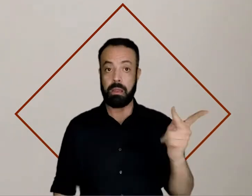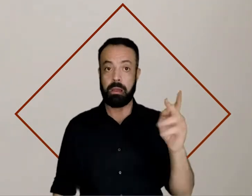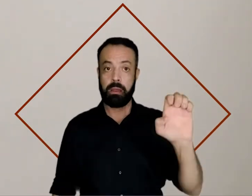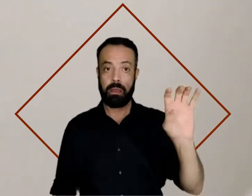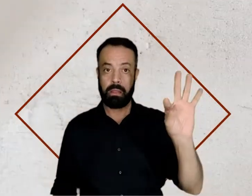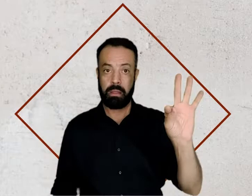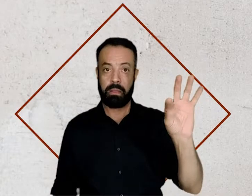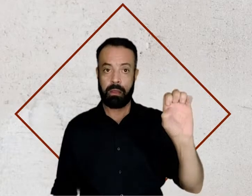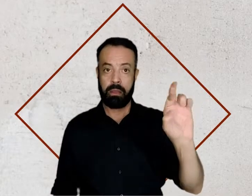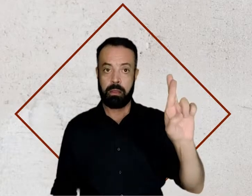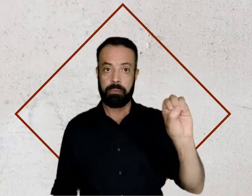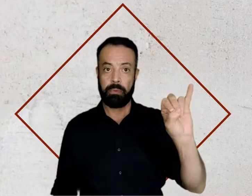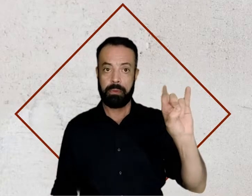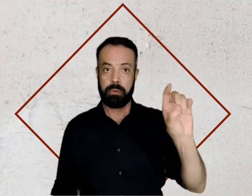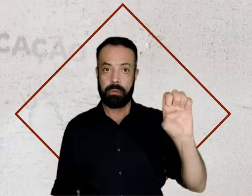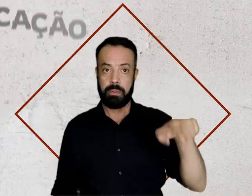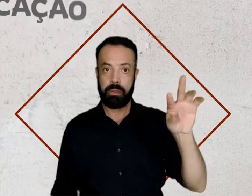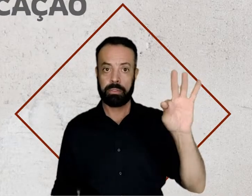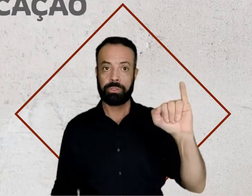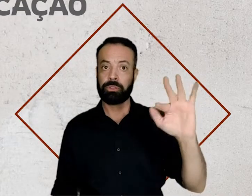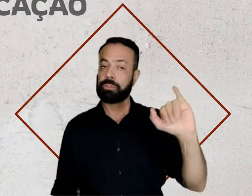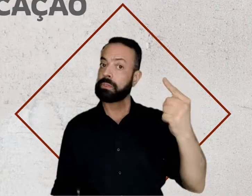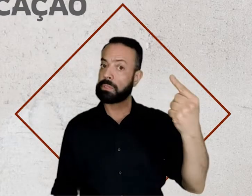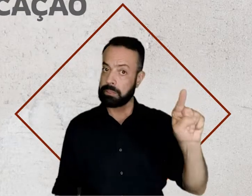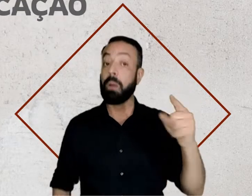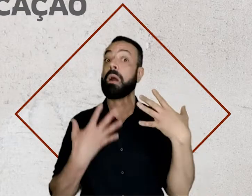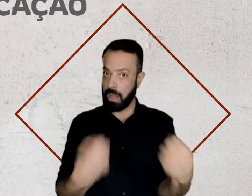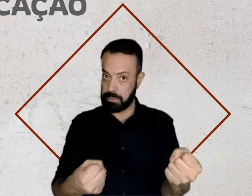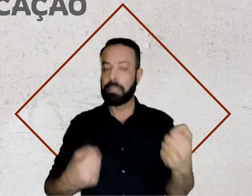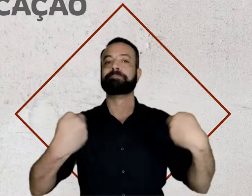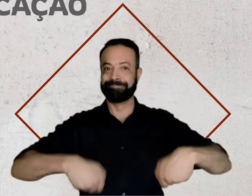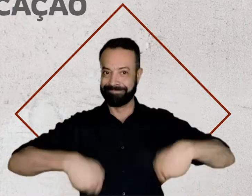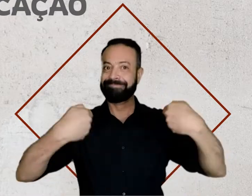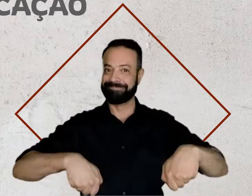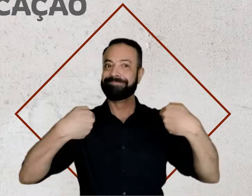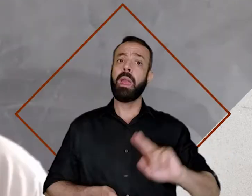pardas, existem as bancas de heteroidentificação.